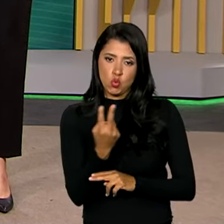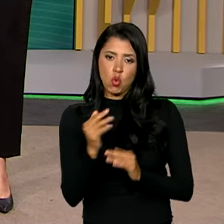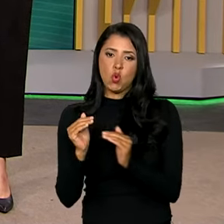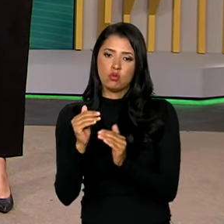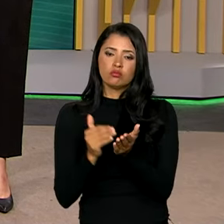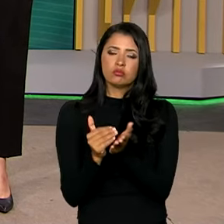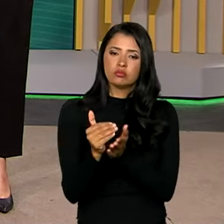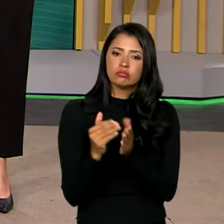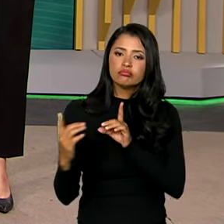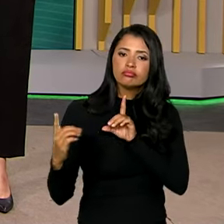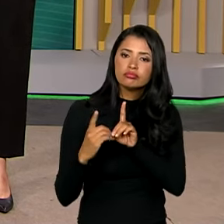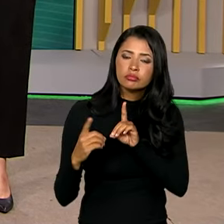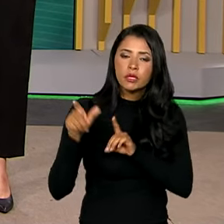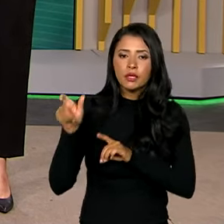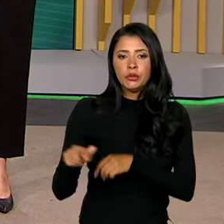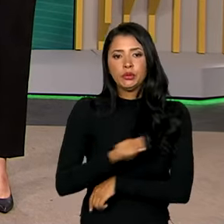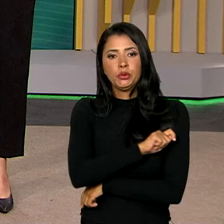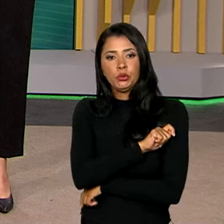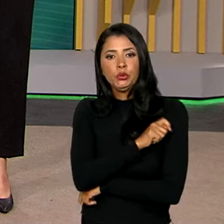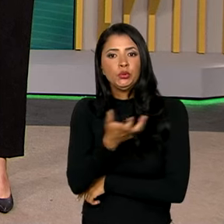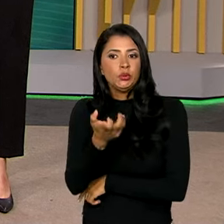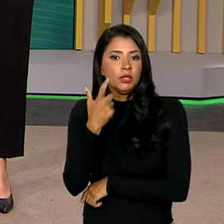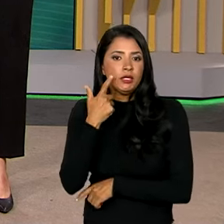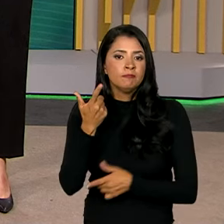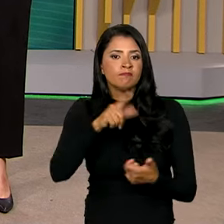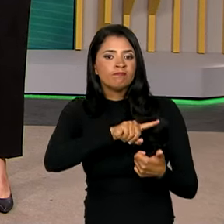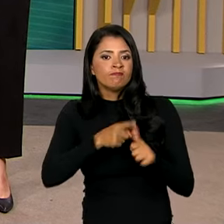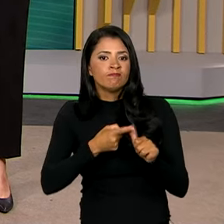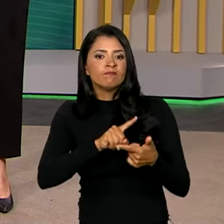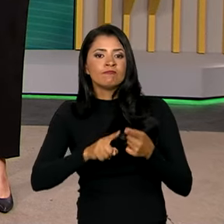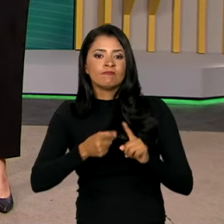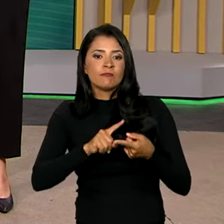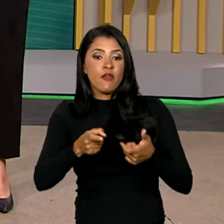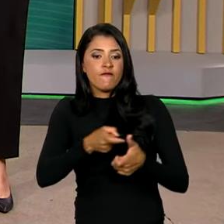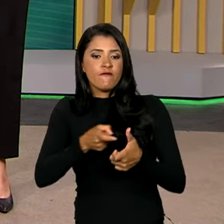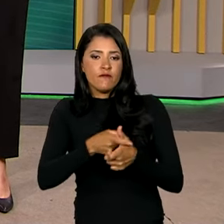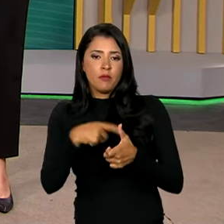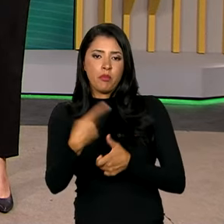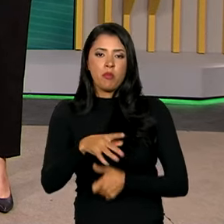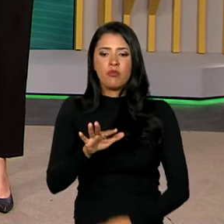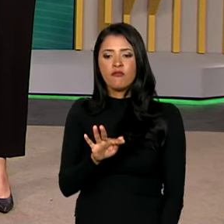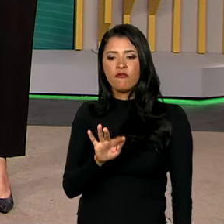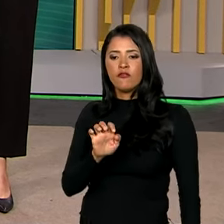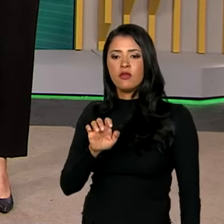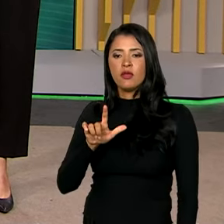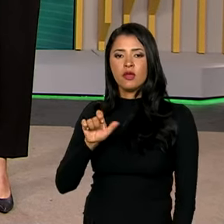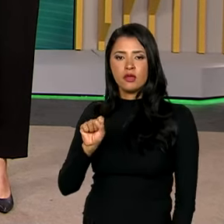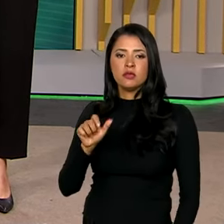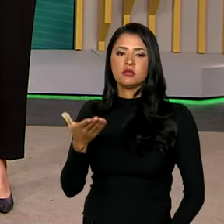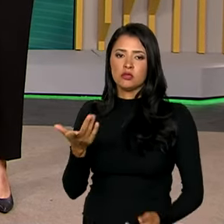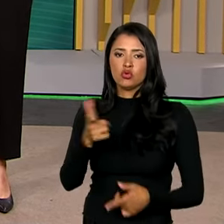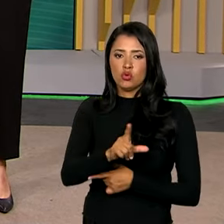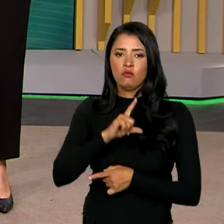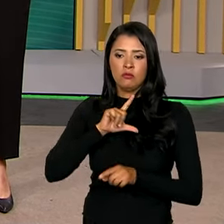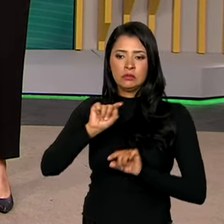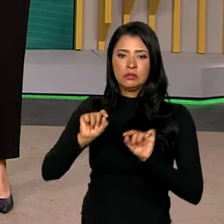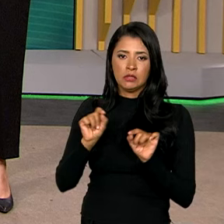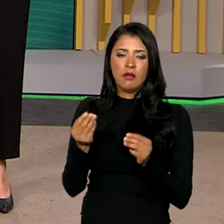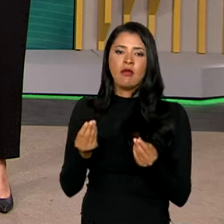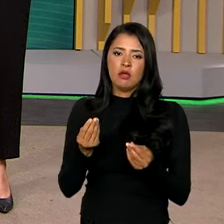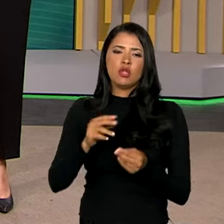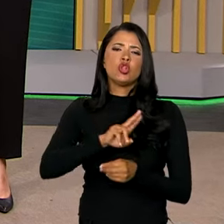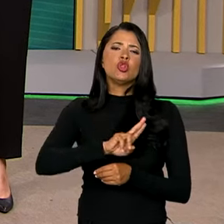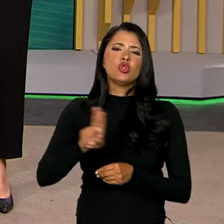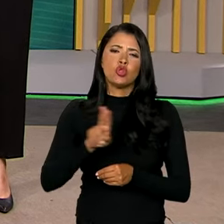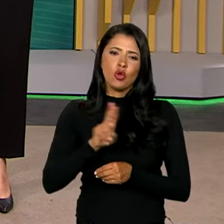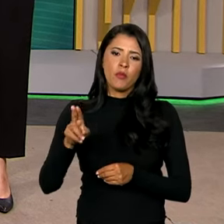início ao atendimento a estudantes que desejam refinanciar as dívidas do FIES, o Fundo de Financiamento Estudantil, que está sendo muito chamado